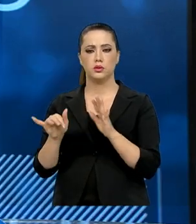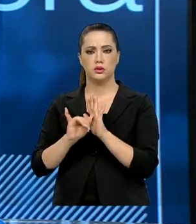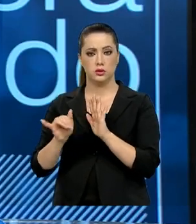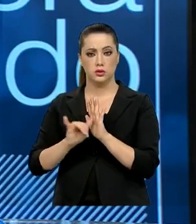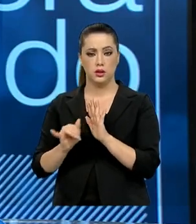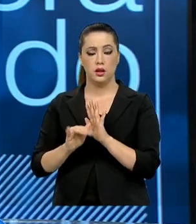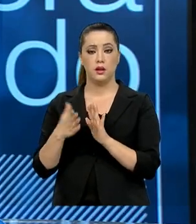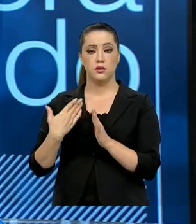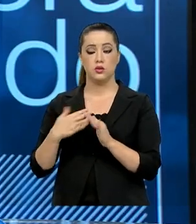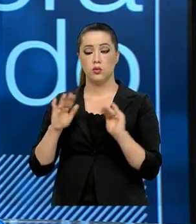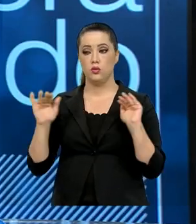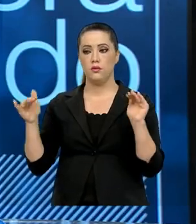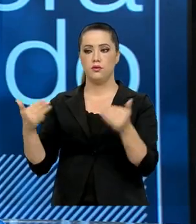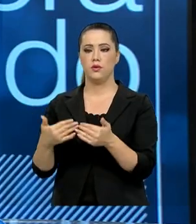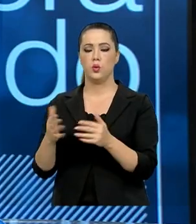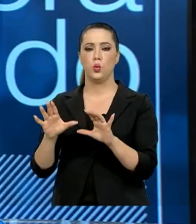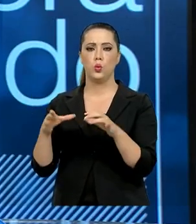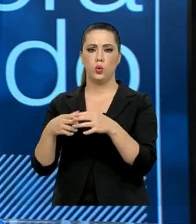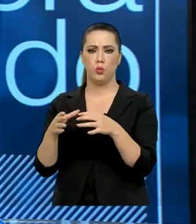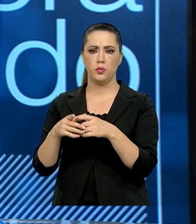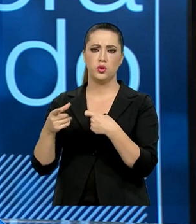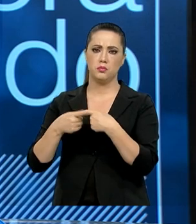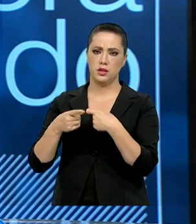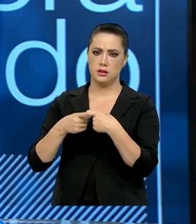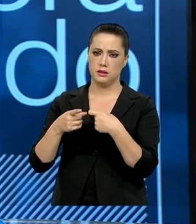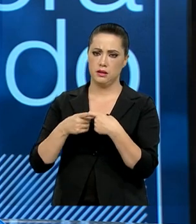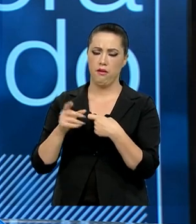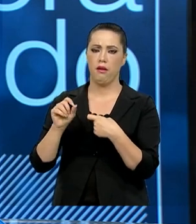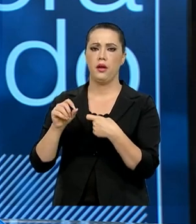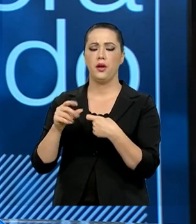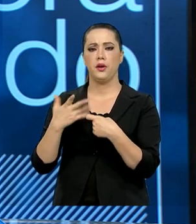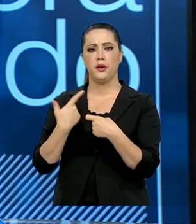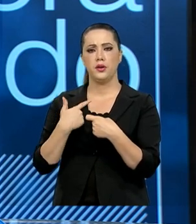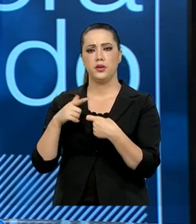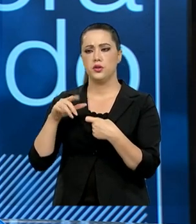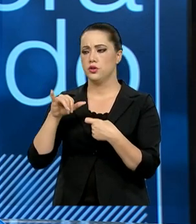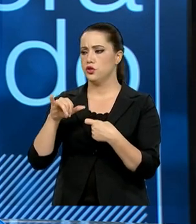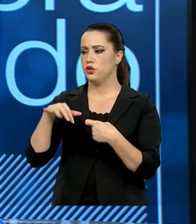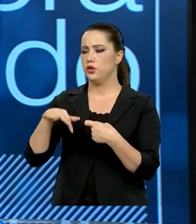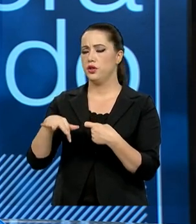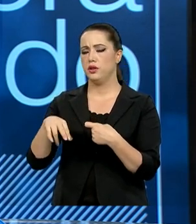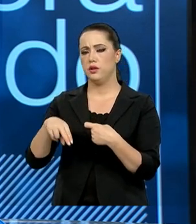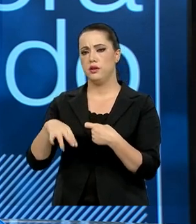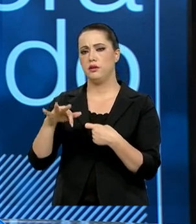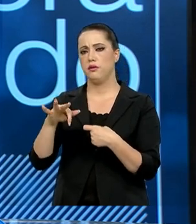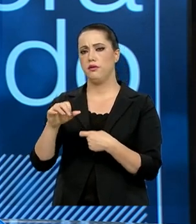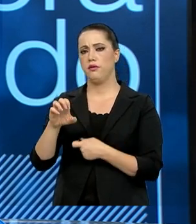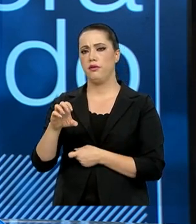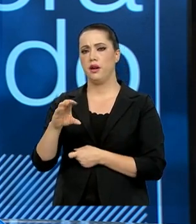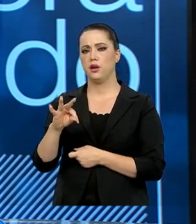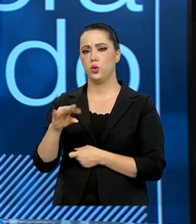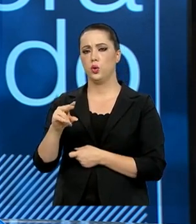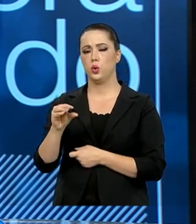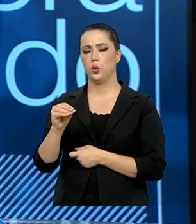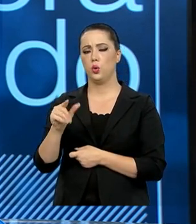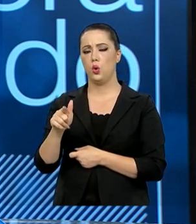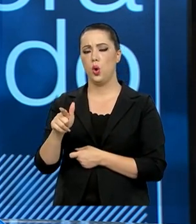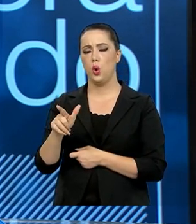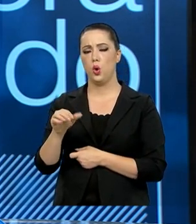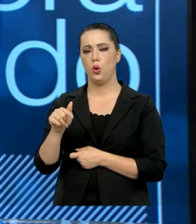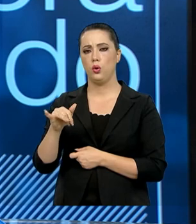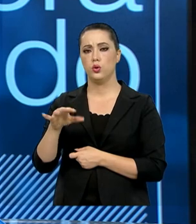voltado para as áreas de infectologia, imunologia, mas também na área técnica de bioengenharia,